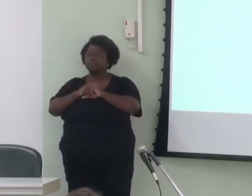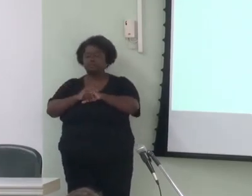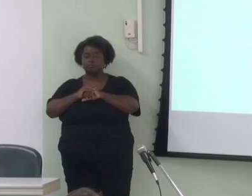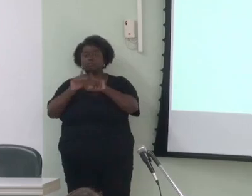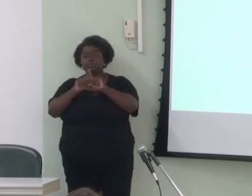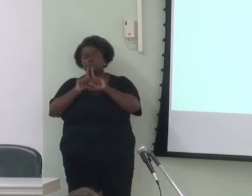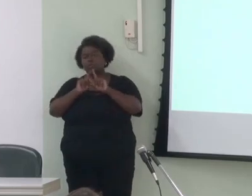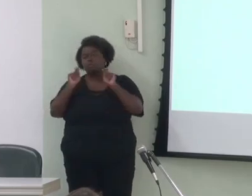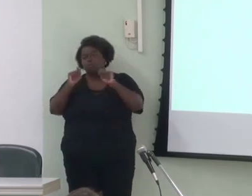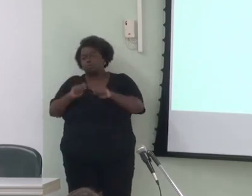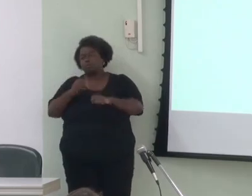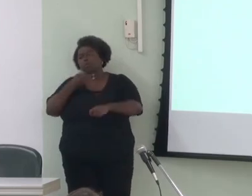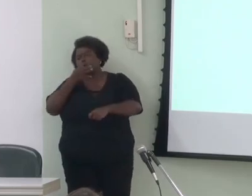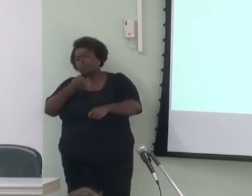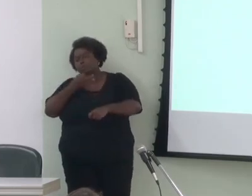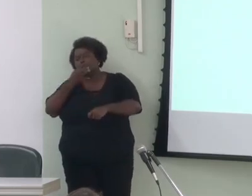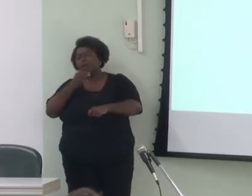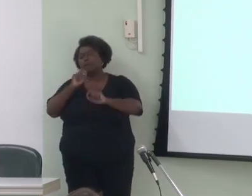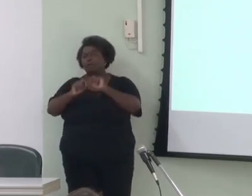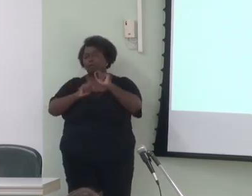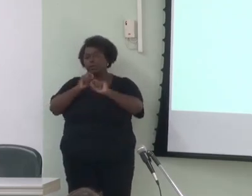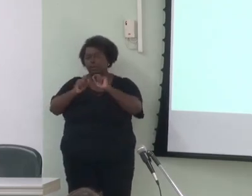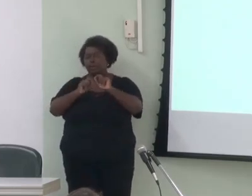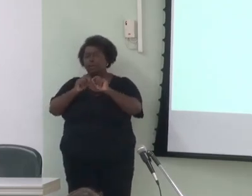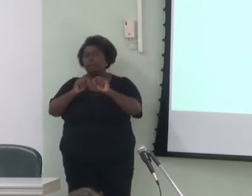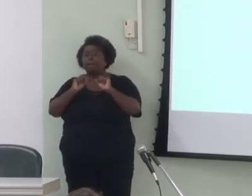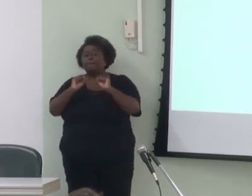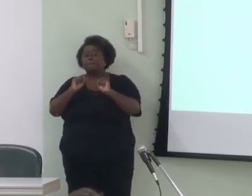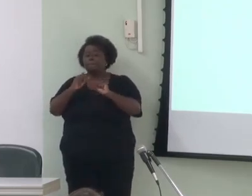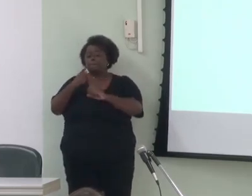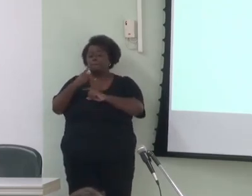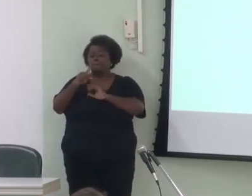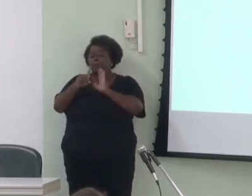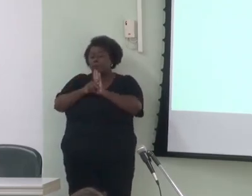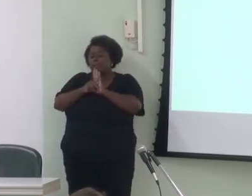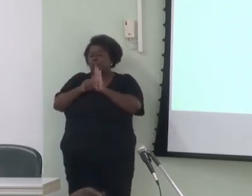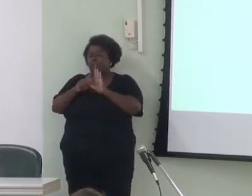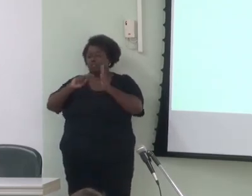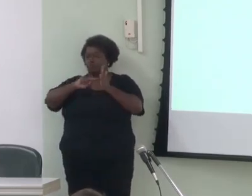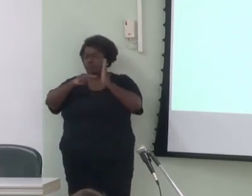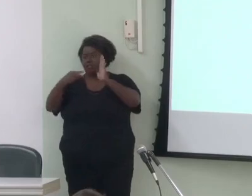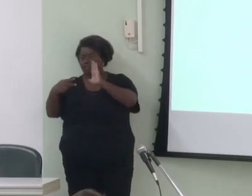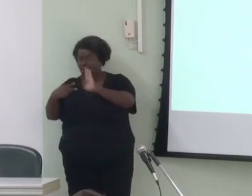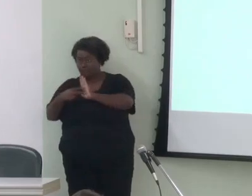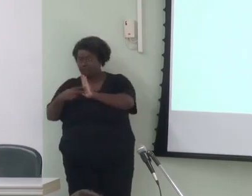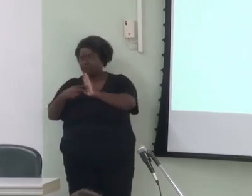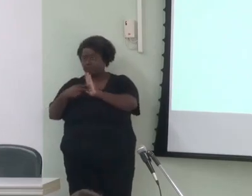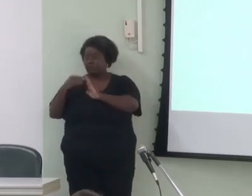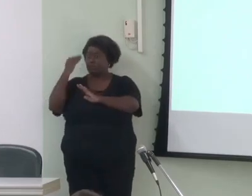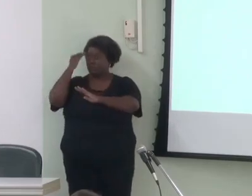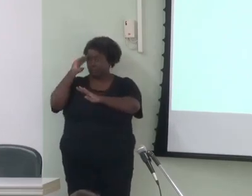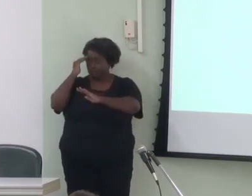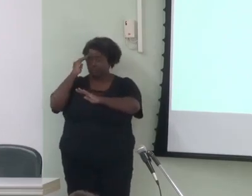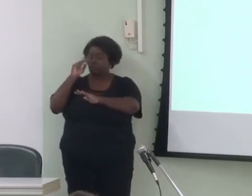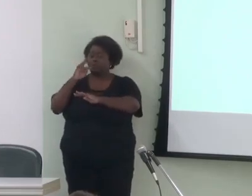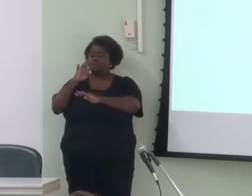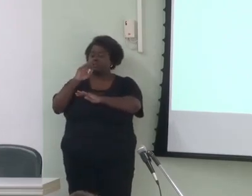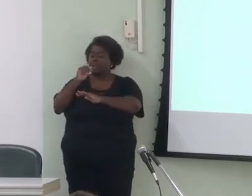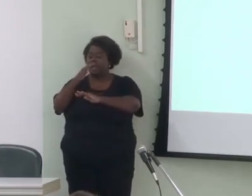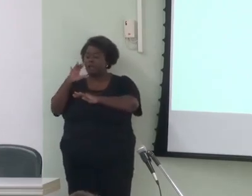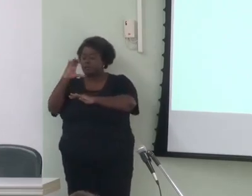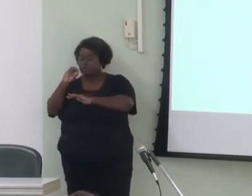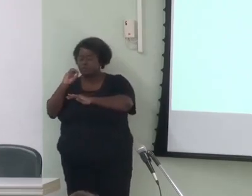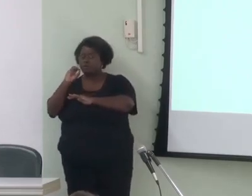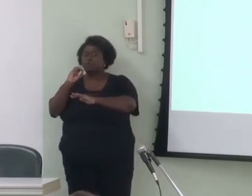do contexto podem estar convencionalizados como propriedade do significado entendendo portanto que esses traços fariam parte do